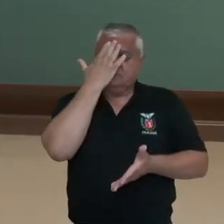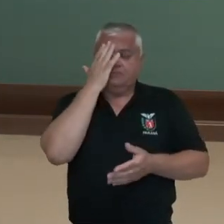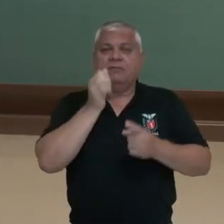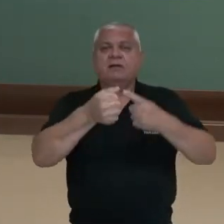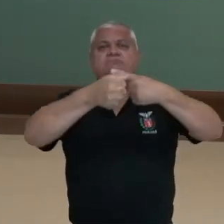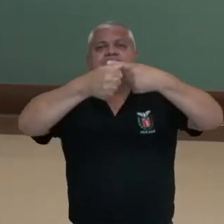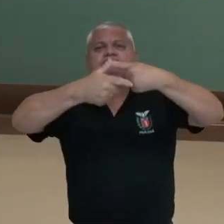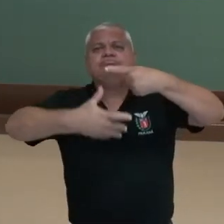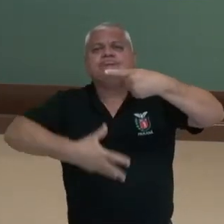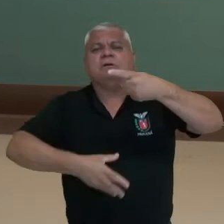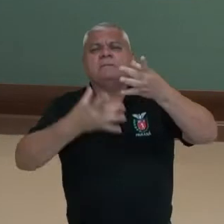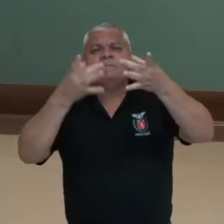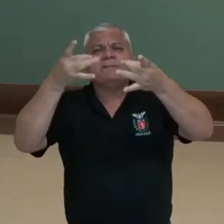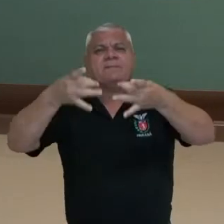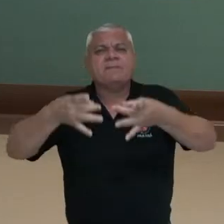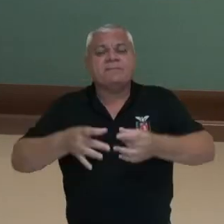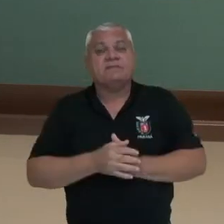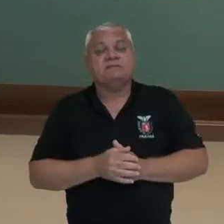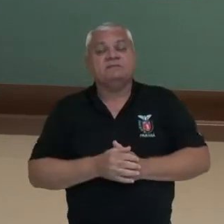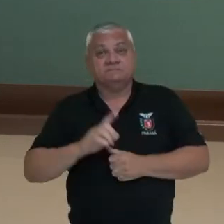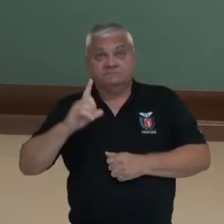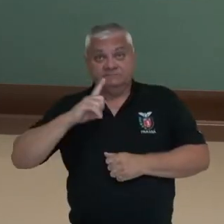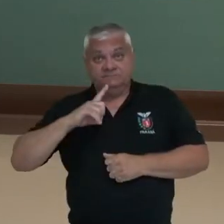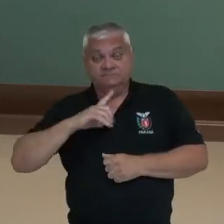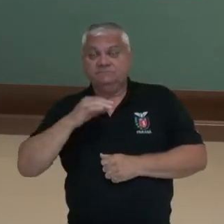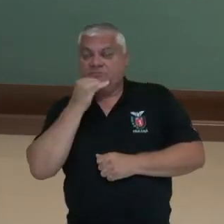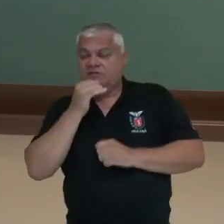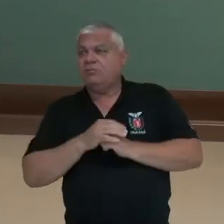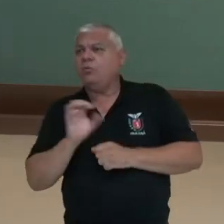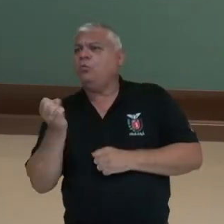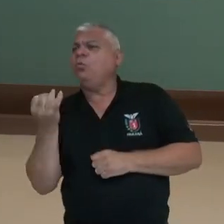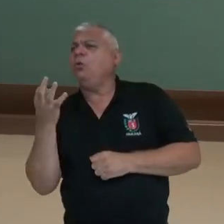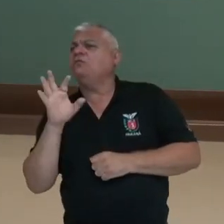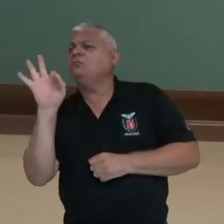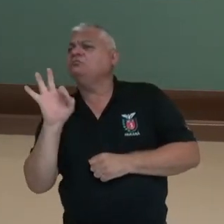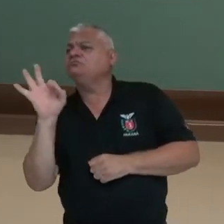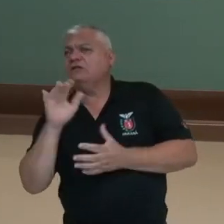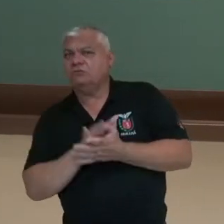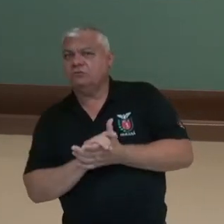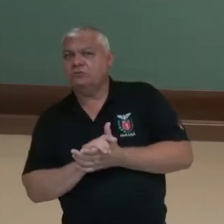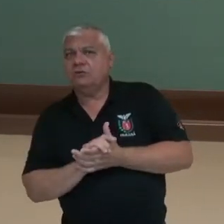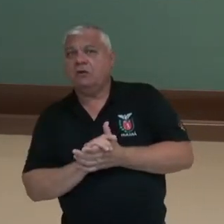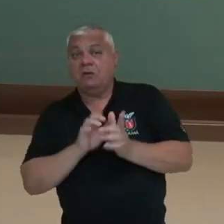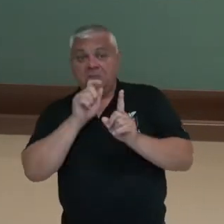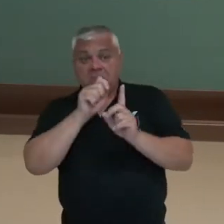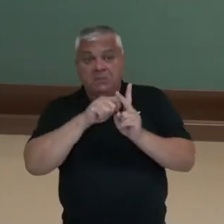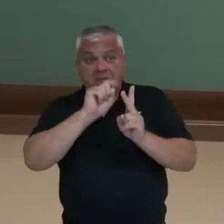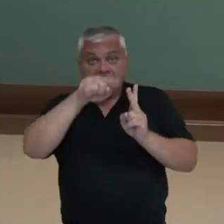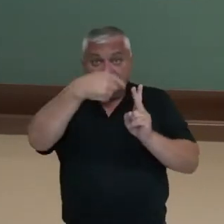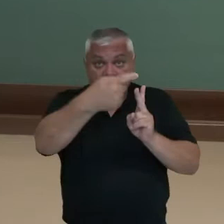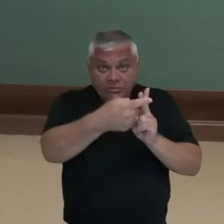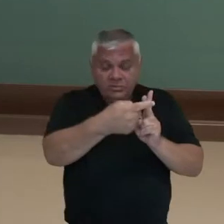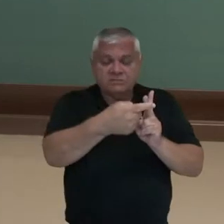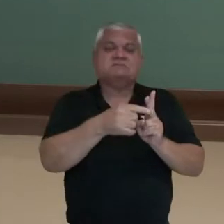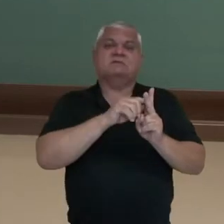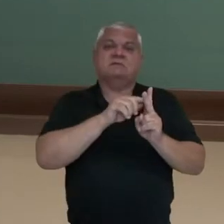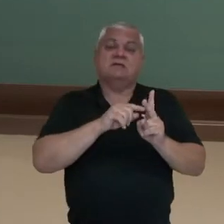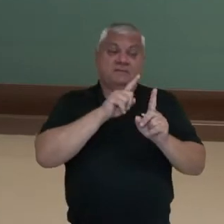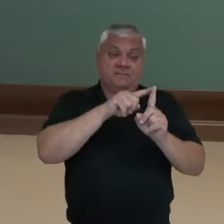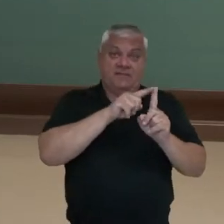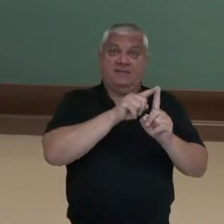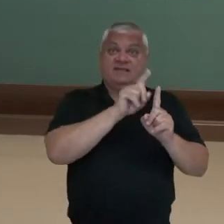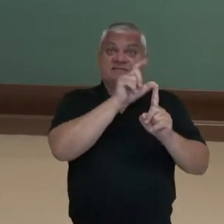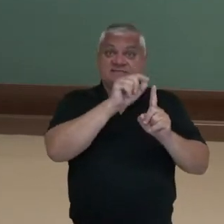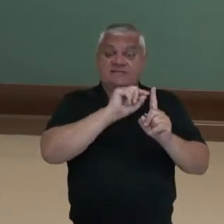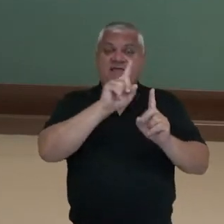aquele que nós vamos ter. Deu 10 reais de juros este mês, no próximo mês, se o capital era 100, vai ser 100 mais o